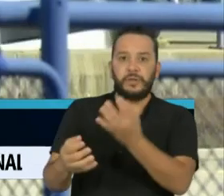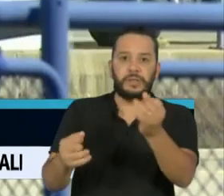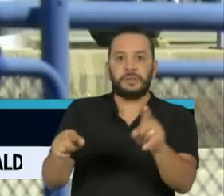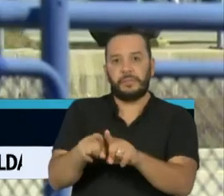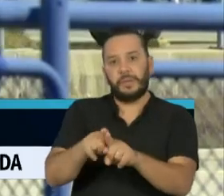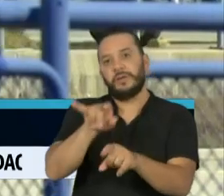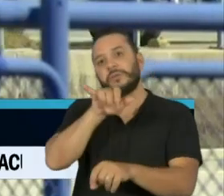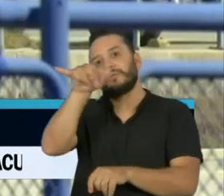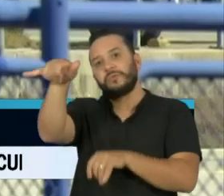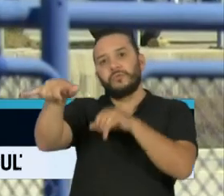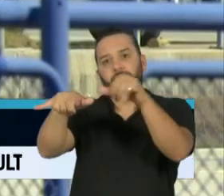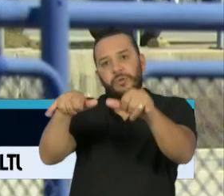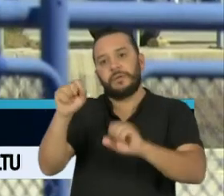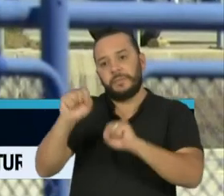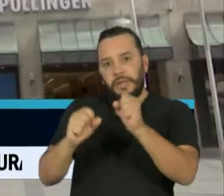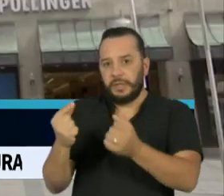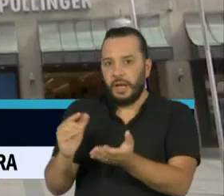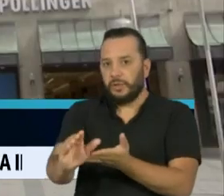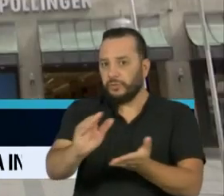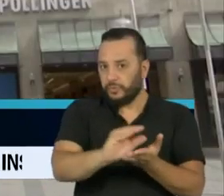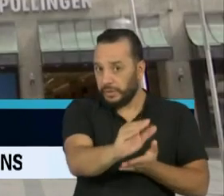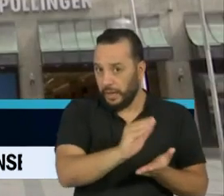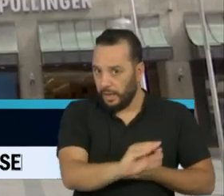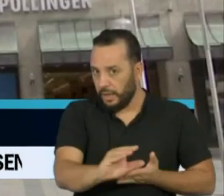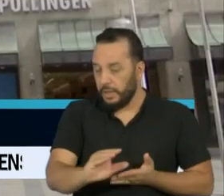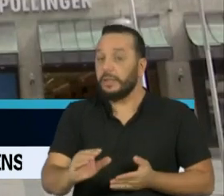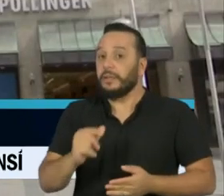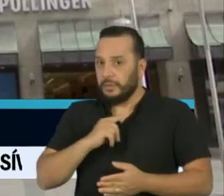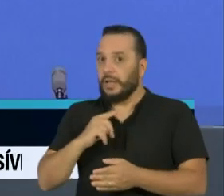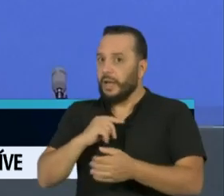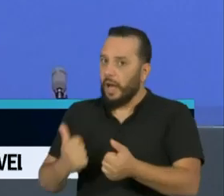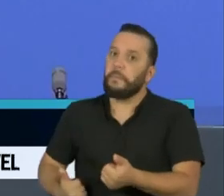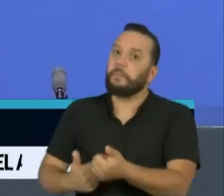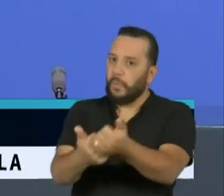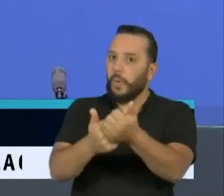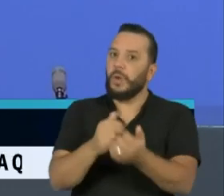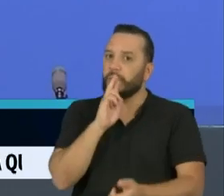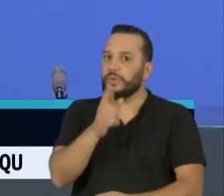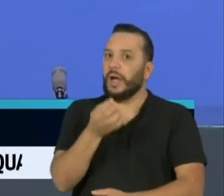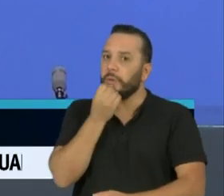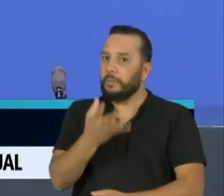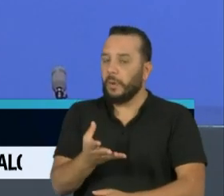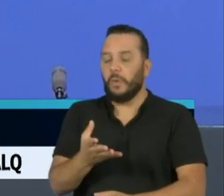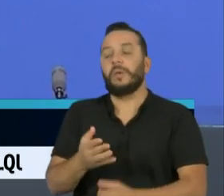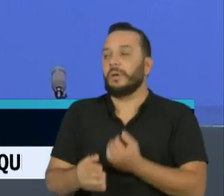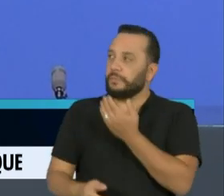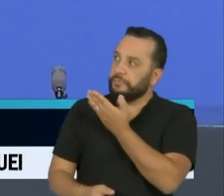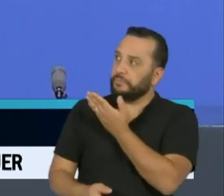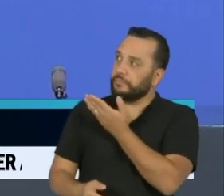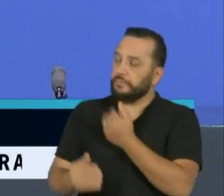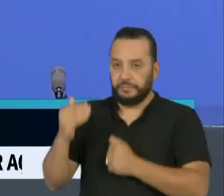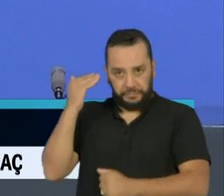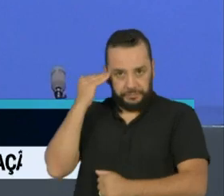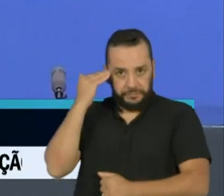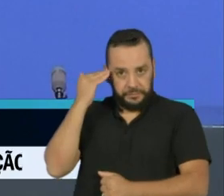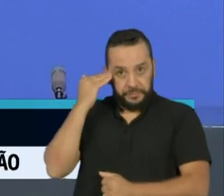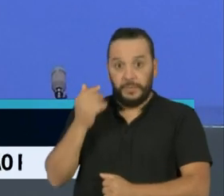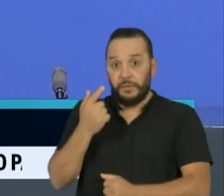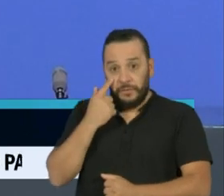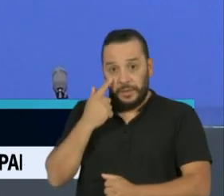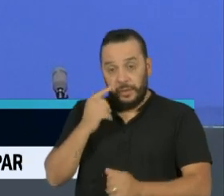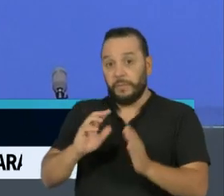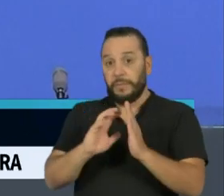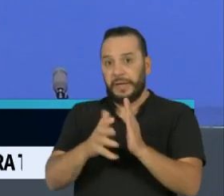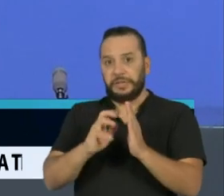Mas o apoio às medidas ainda é grande, até porque elas vêm dando resultado. Nessa quinta, Angela Merkel, que viu a popularidade do seu